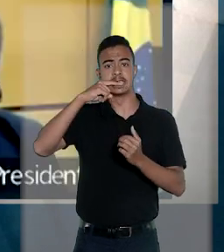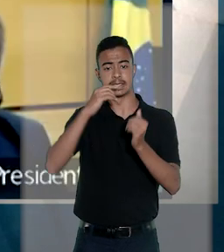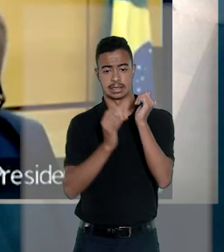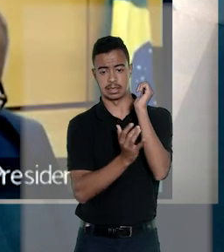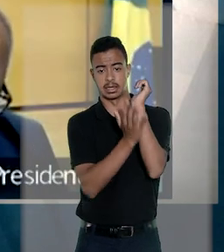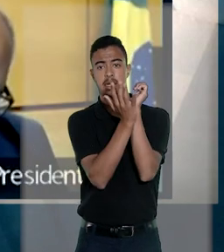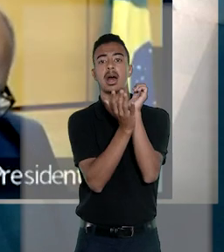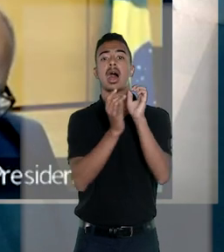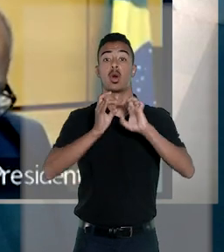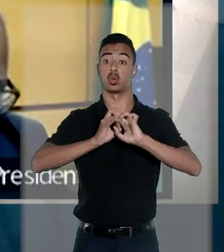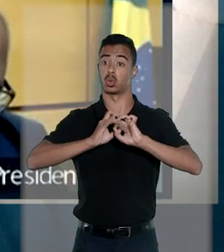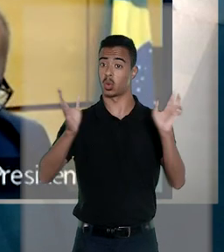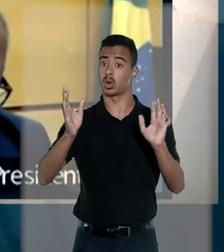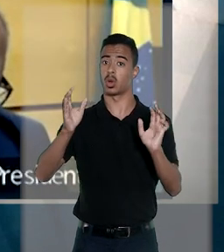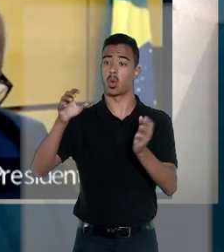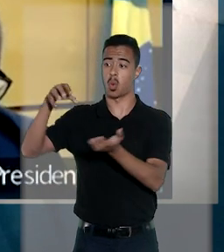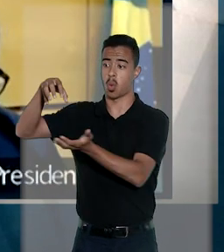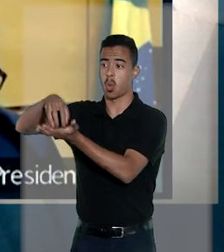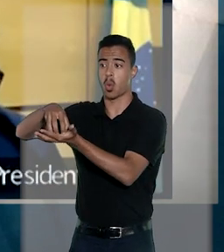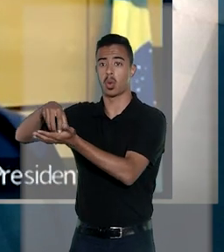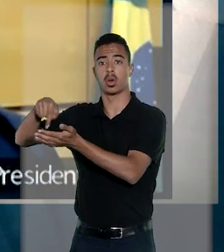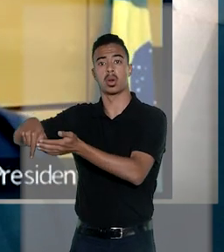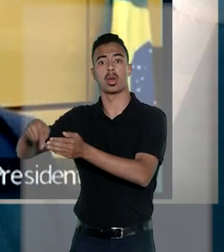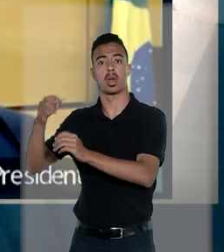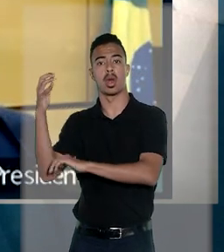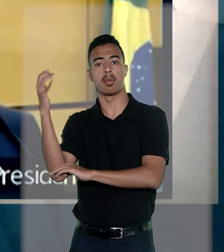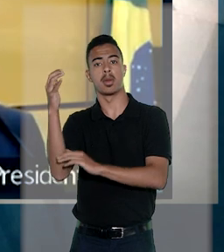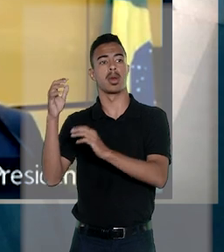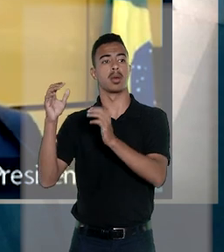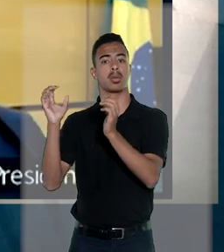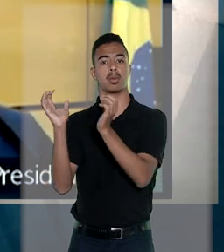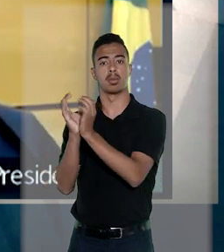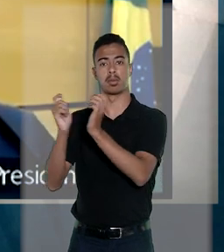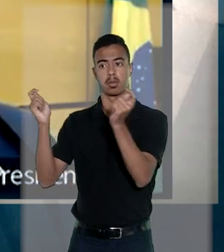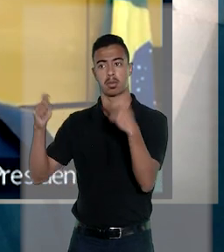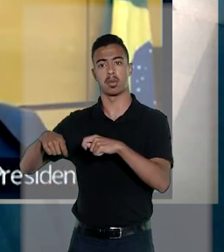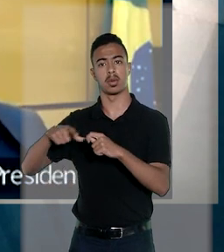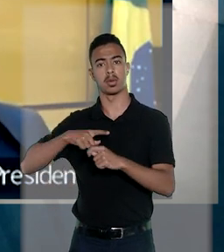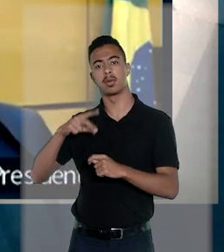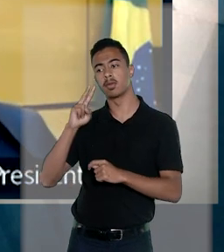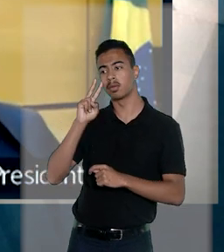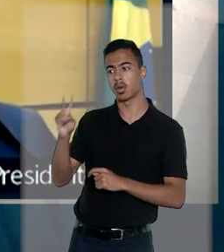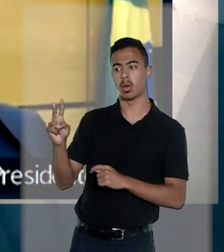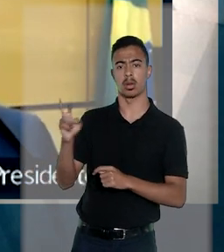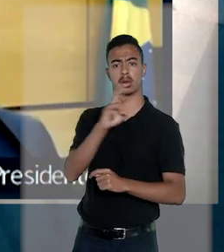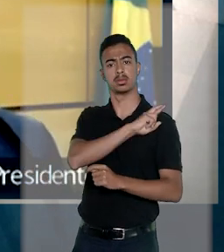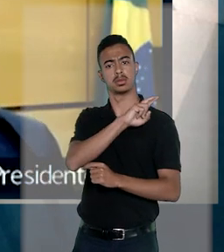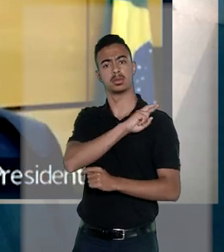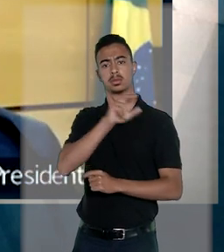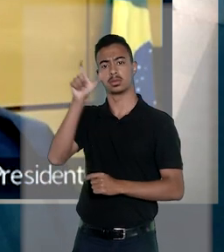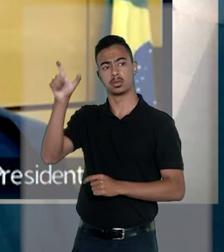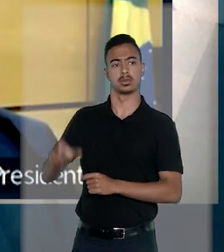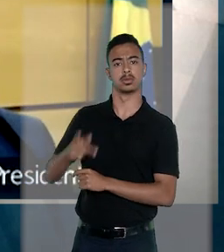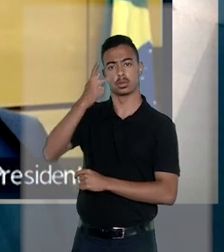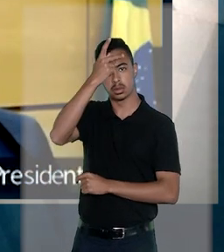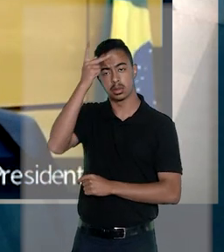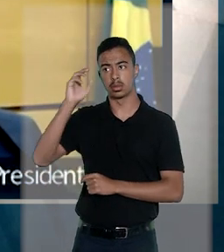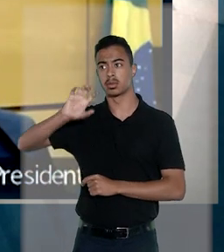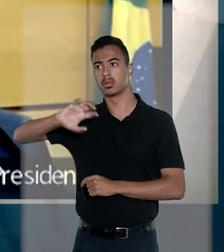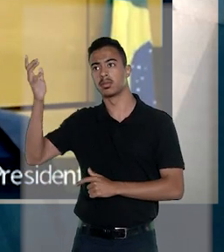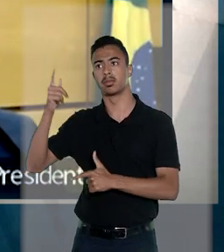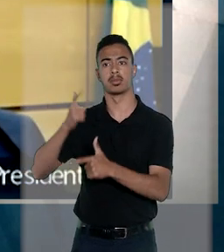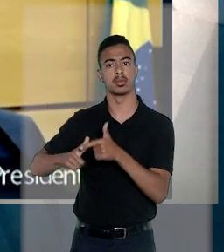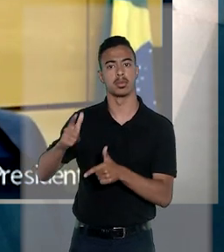-açúcar, desde que devidamente autorizada pelo órgão ambiental competente e com a observância da responsabilidade civil